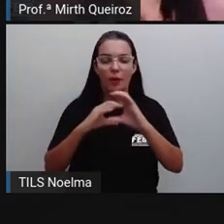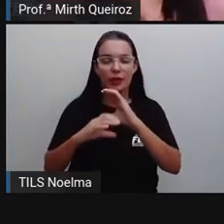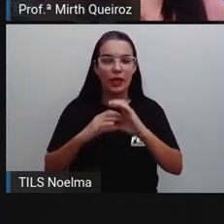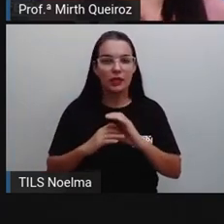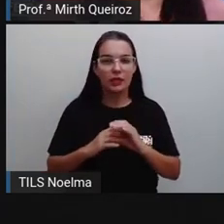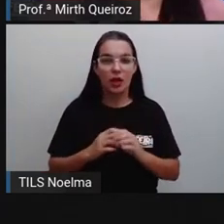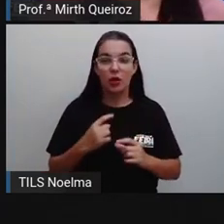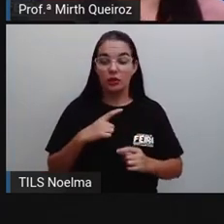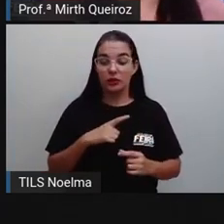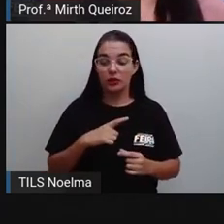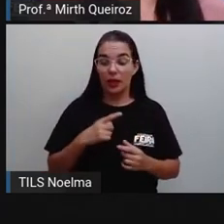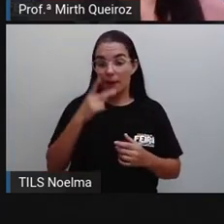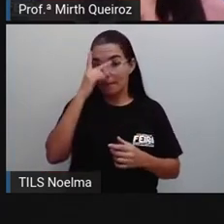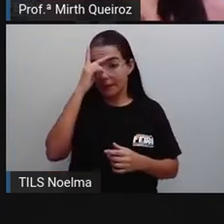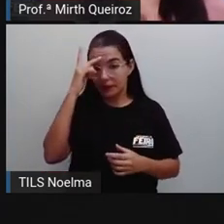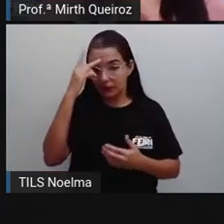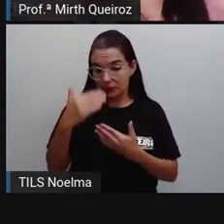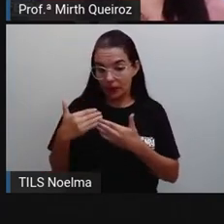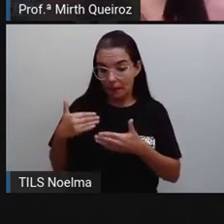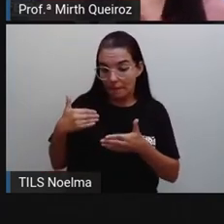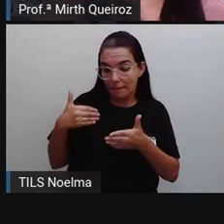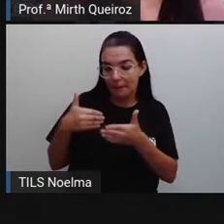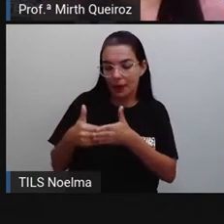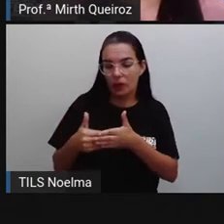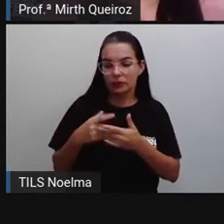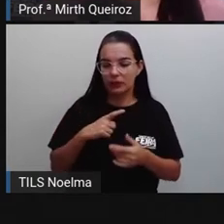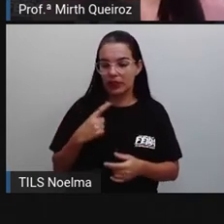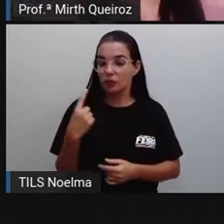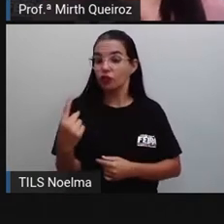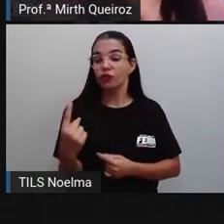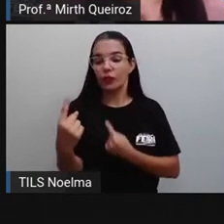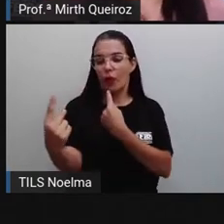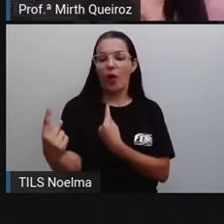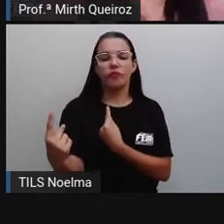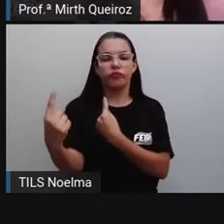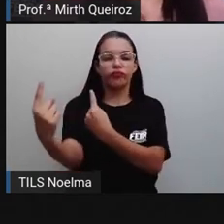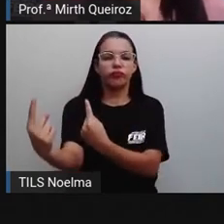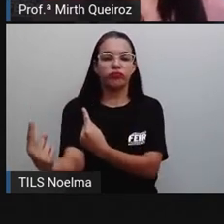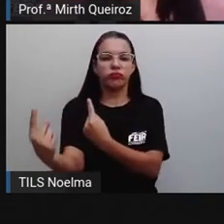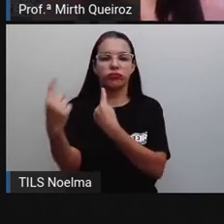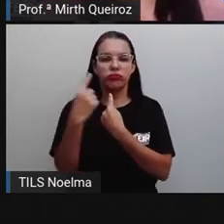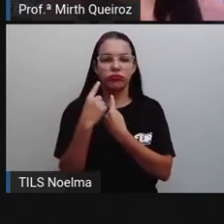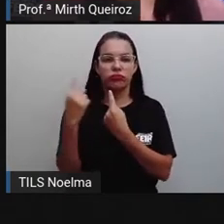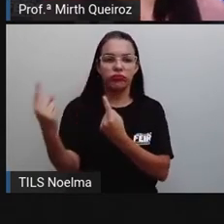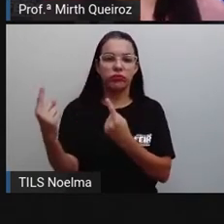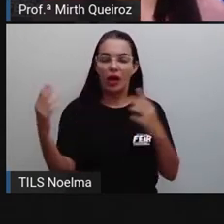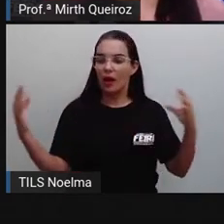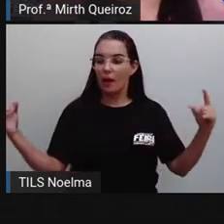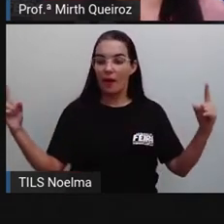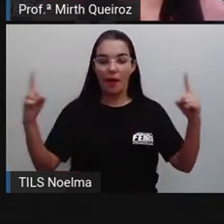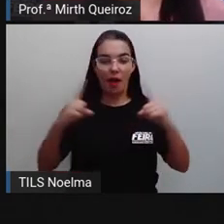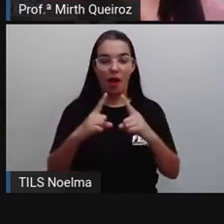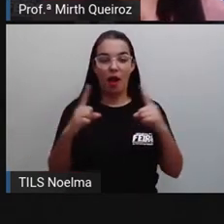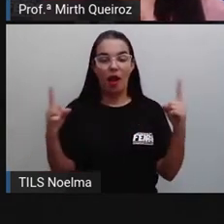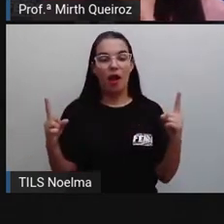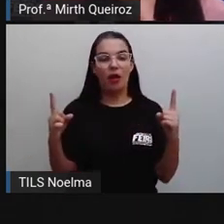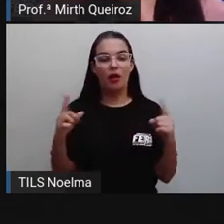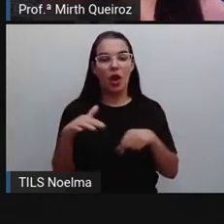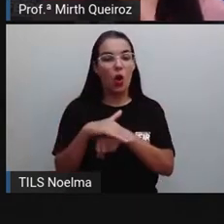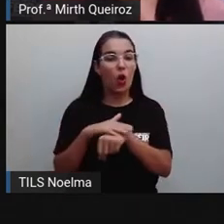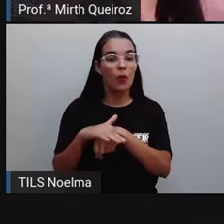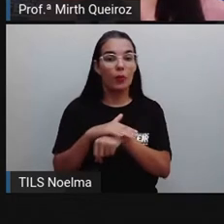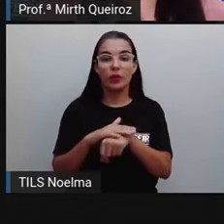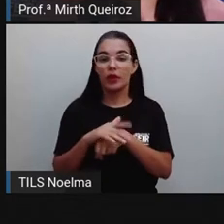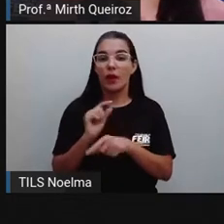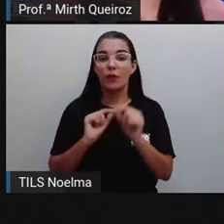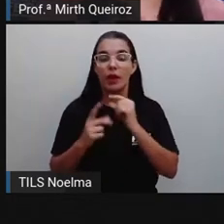pessoas próximas e com vínculo individual, que vai favorecer o uso de uma linguagem coloquial,